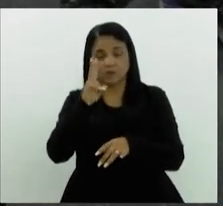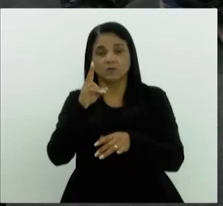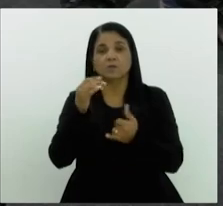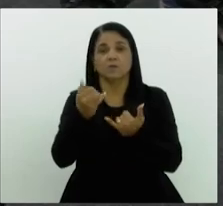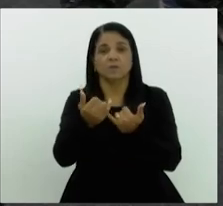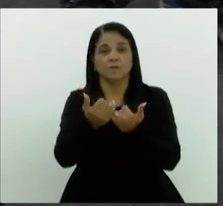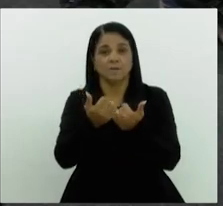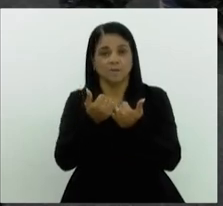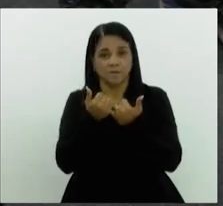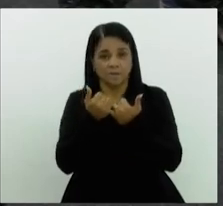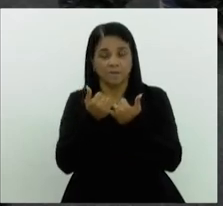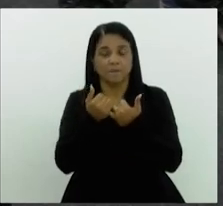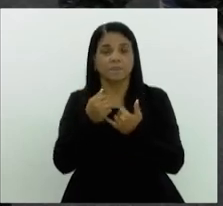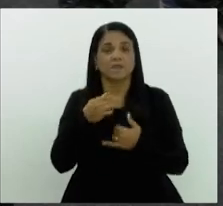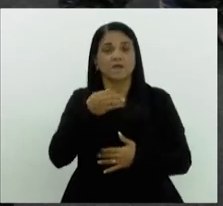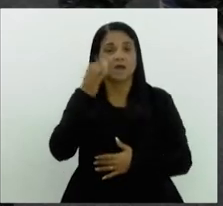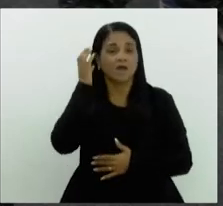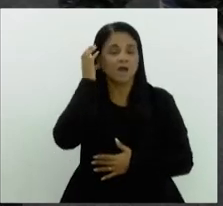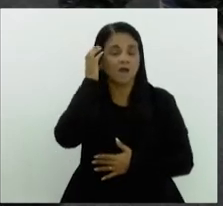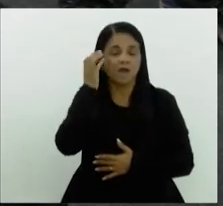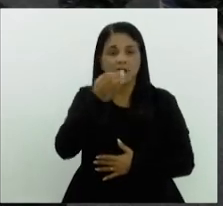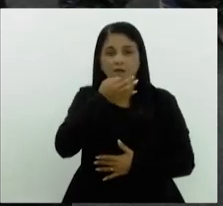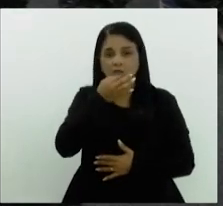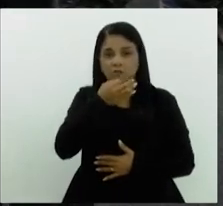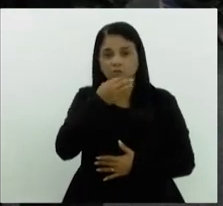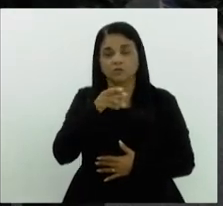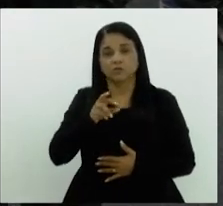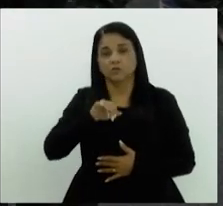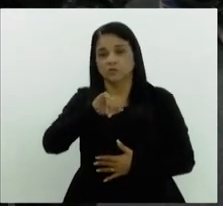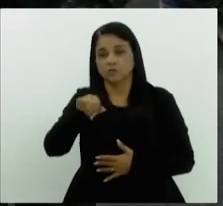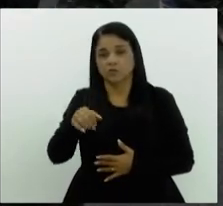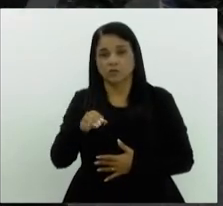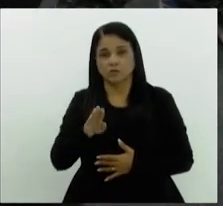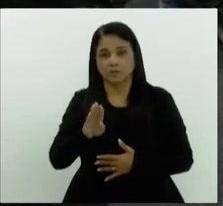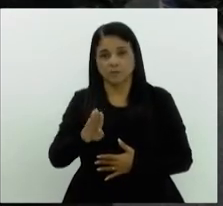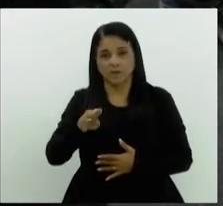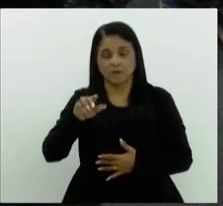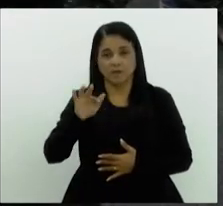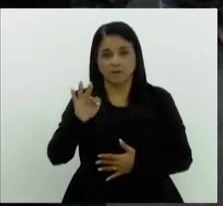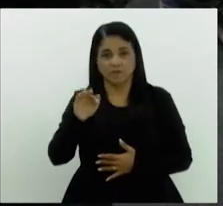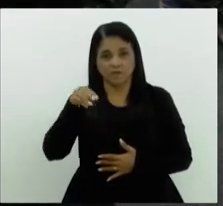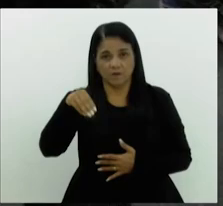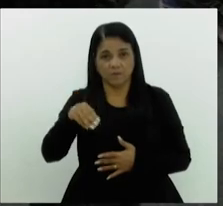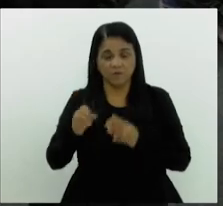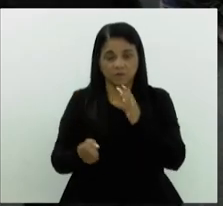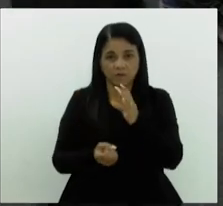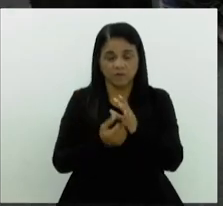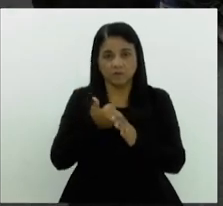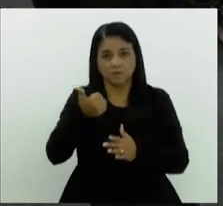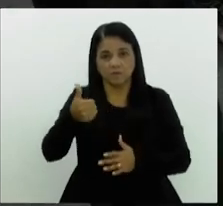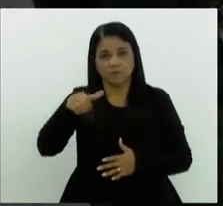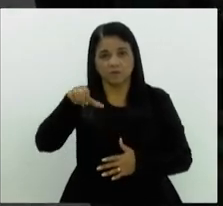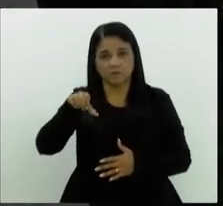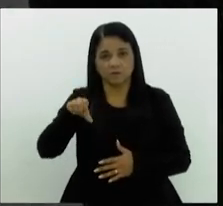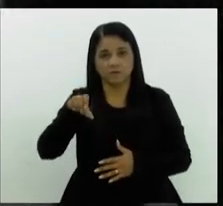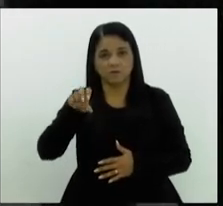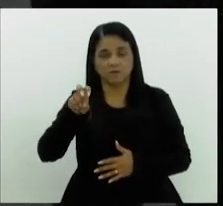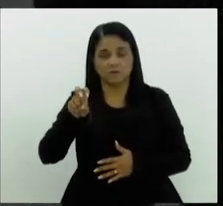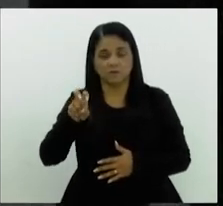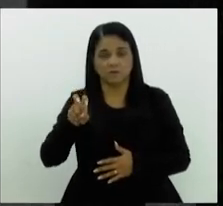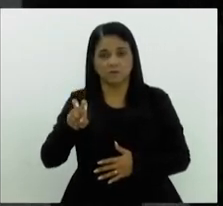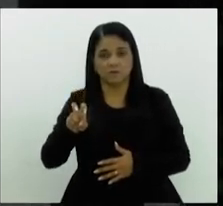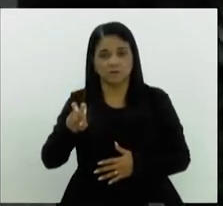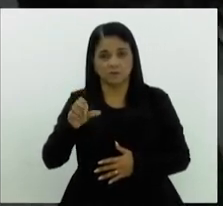Janeiro, a Rádio JBFM. Ela foi fundada em 1973, menos do mesmo ano que eu nasci, 51 anos,